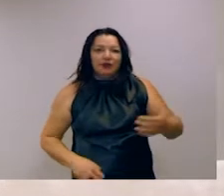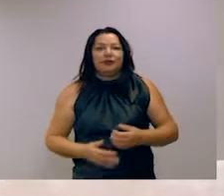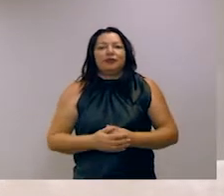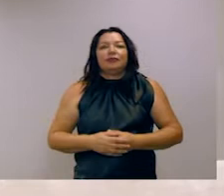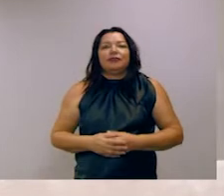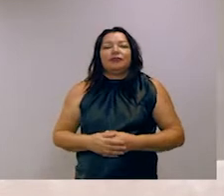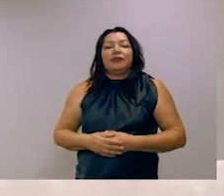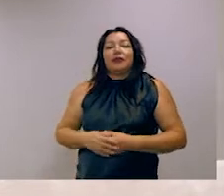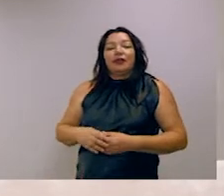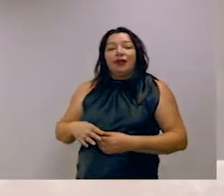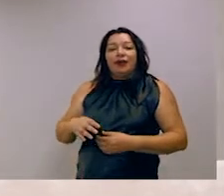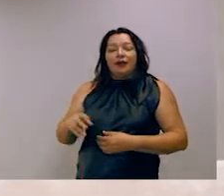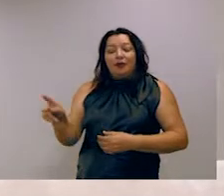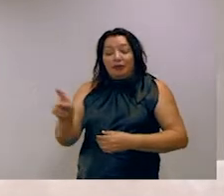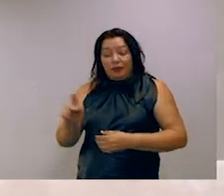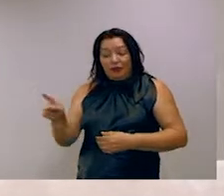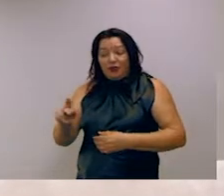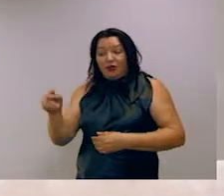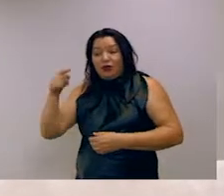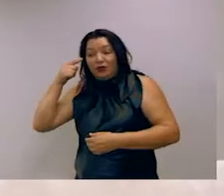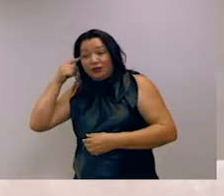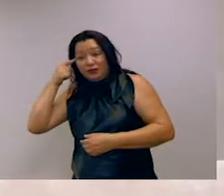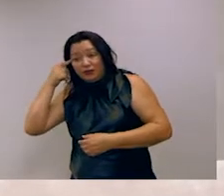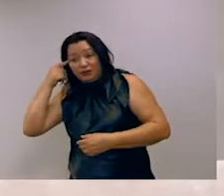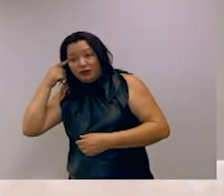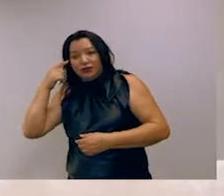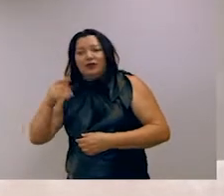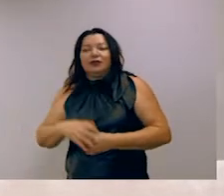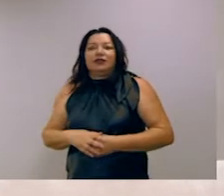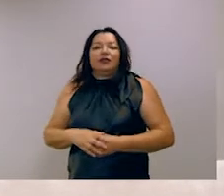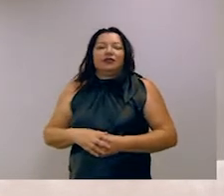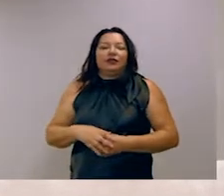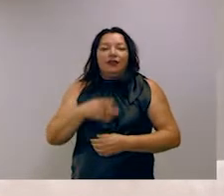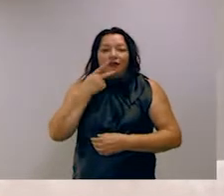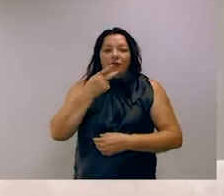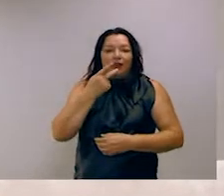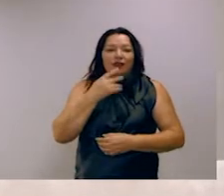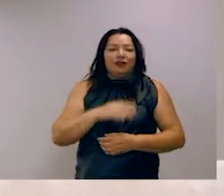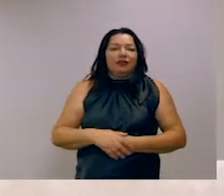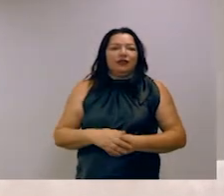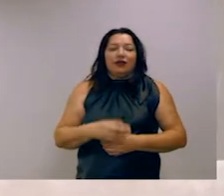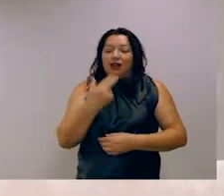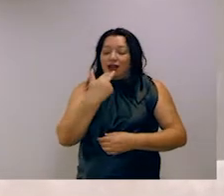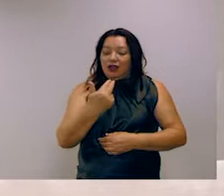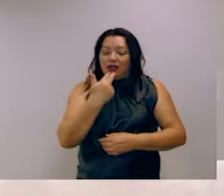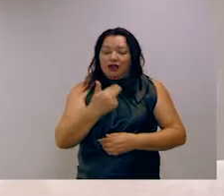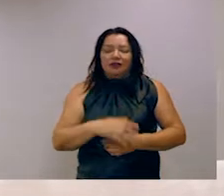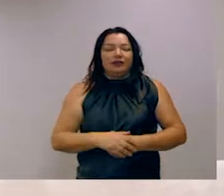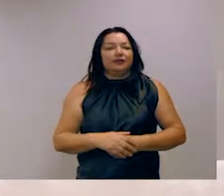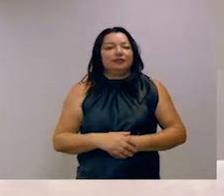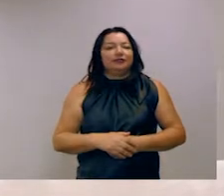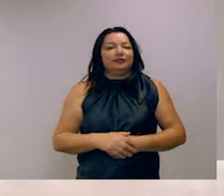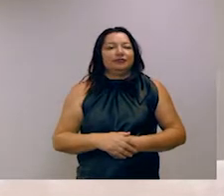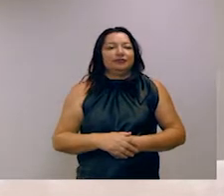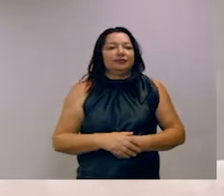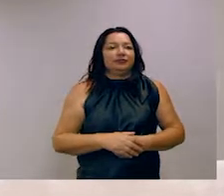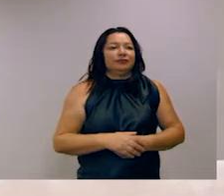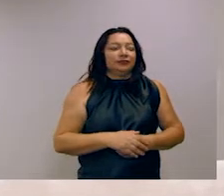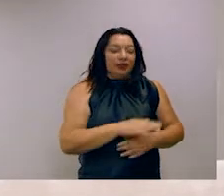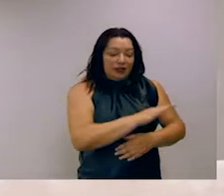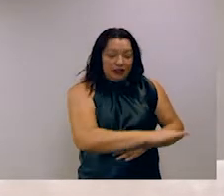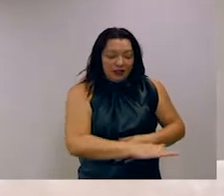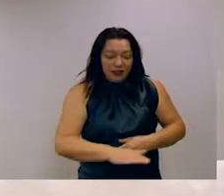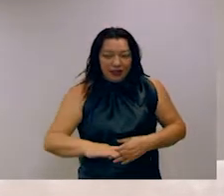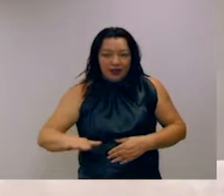chineses para avaliarem seus alunos quanto à compreensão em inglês. Então ele é feito para crianças